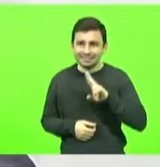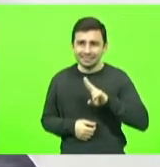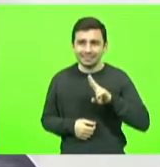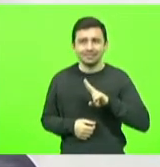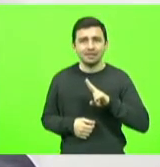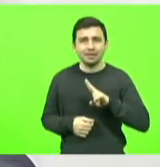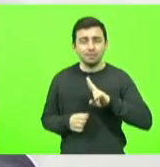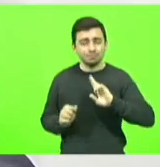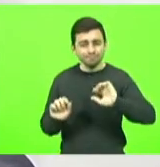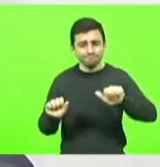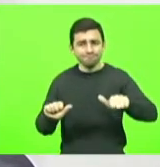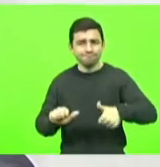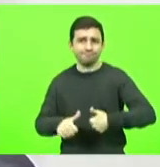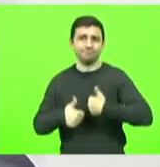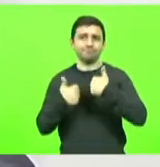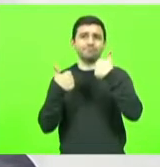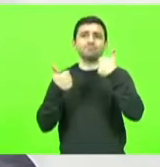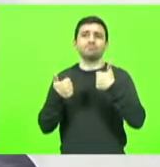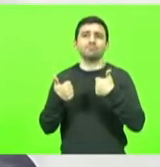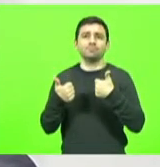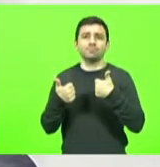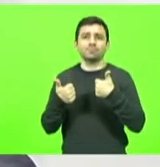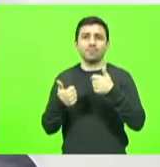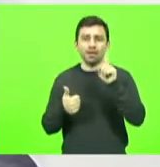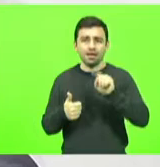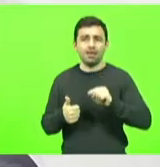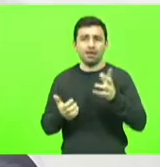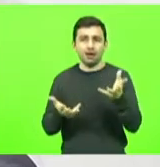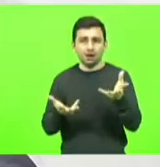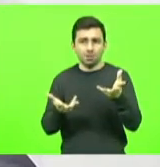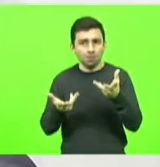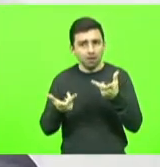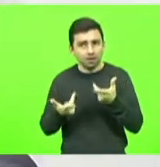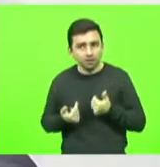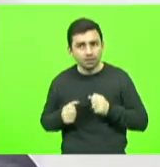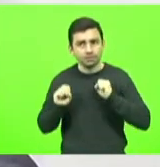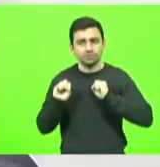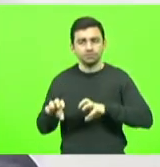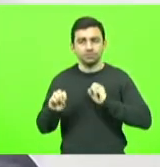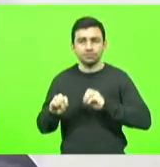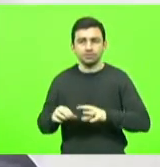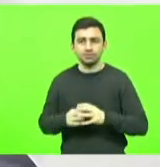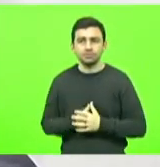melhorar a qualidade do nosso ensino.